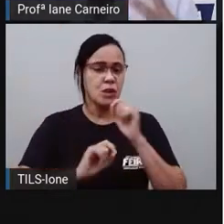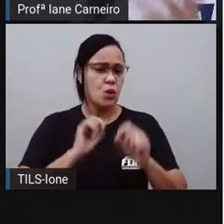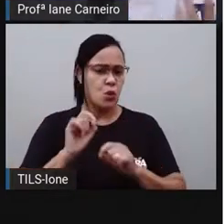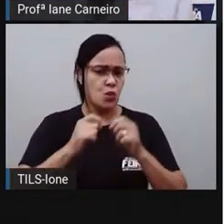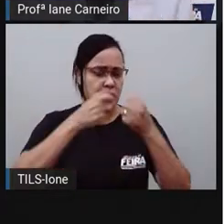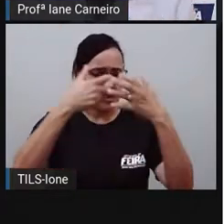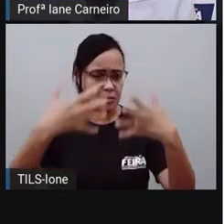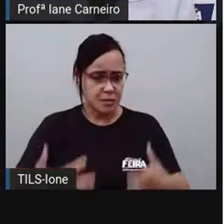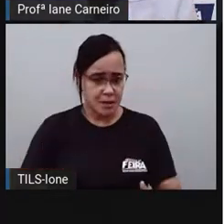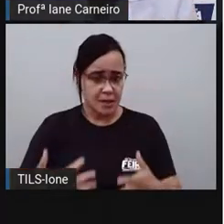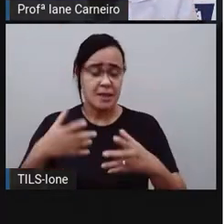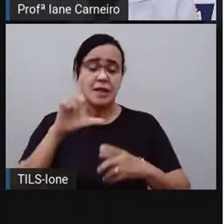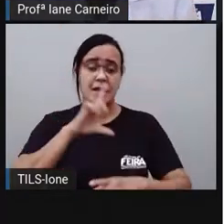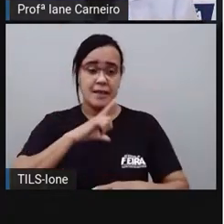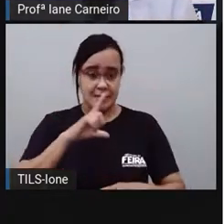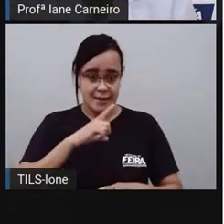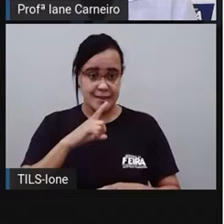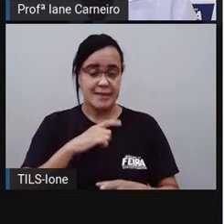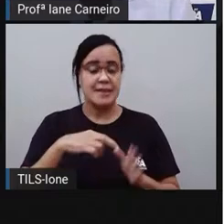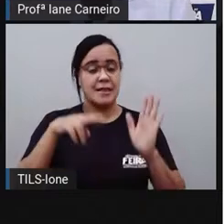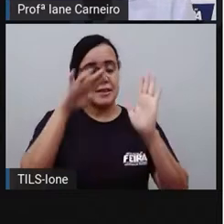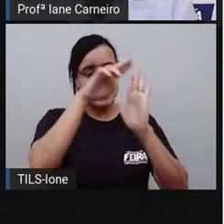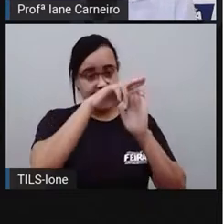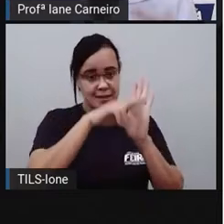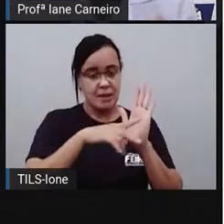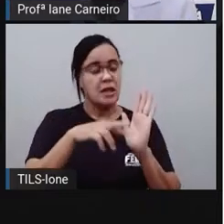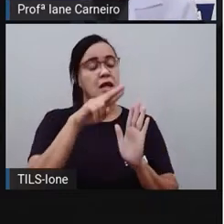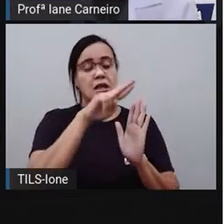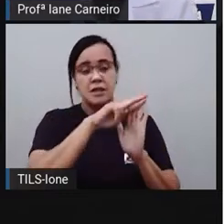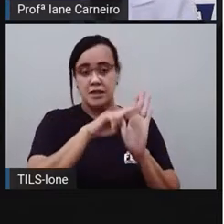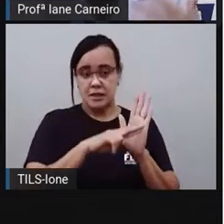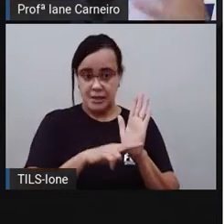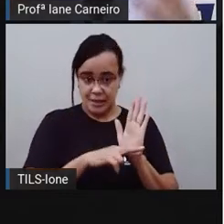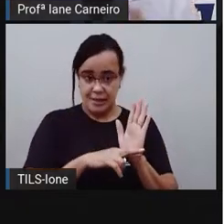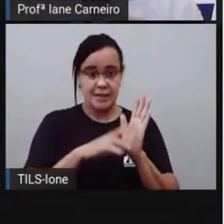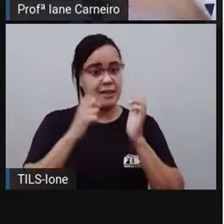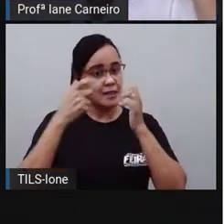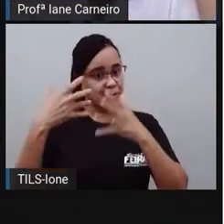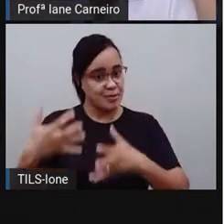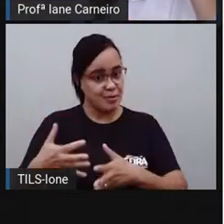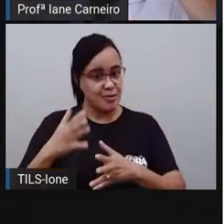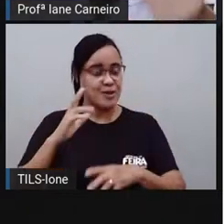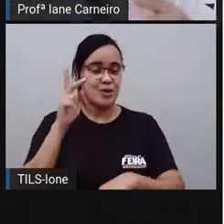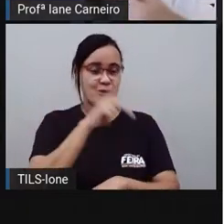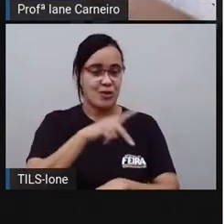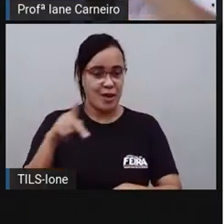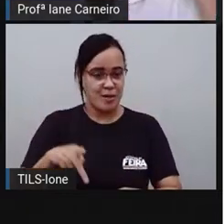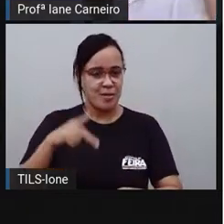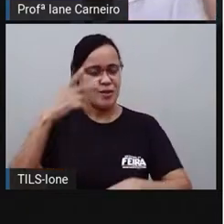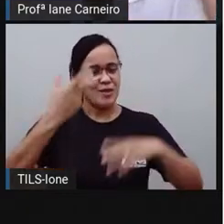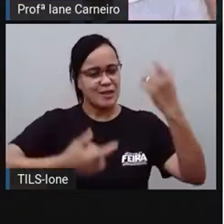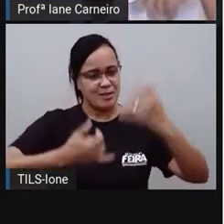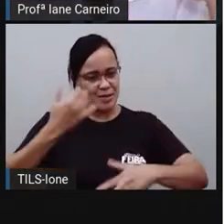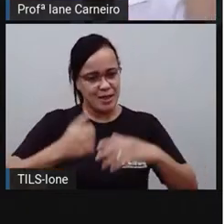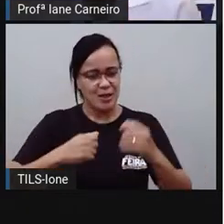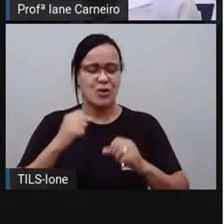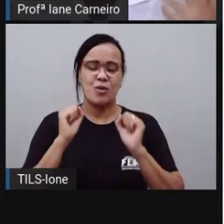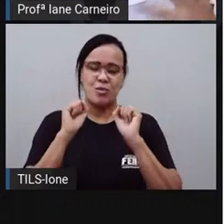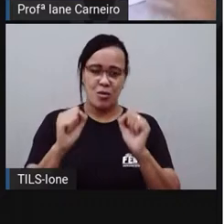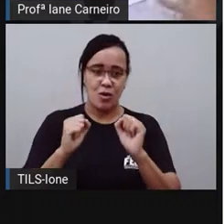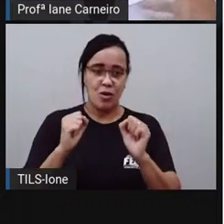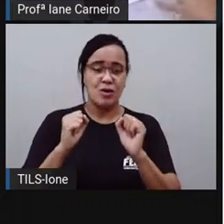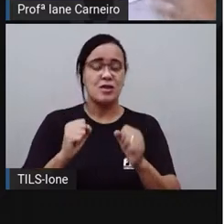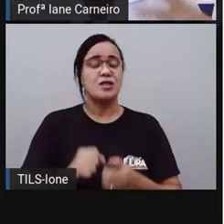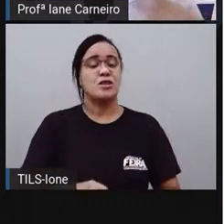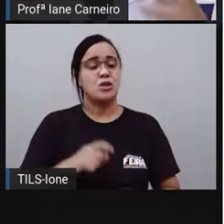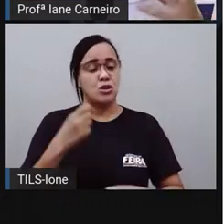assim como nas receitas que nós fizemos aqui, a Pró falou para vocês que a gente pode utilizar a balança, mas também